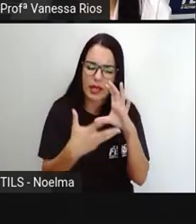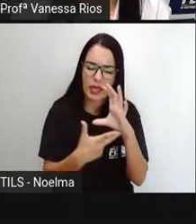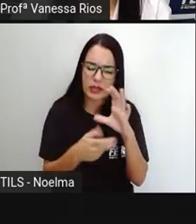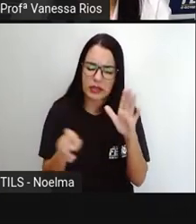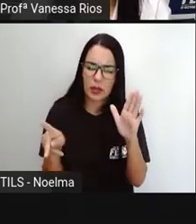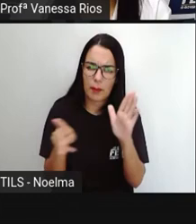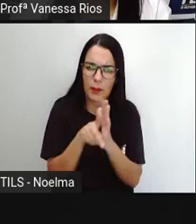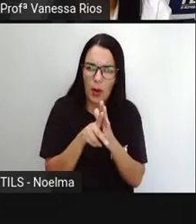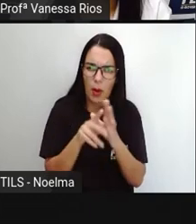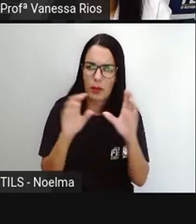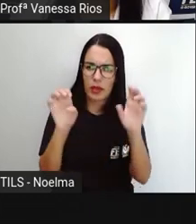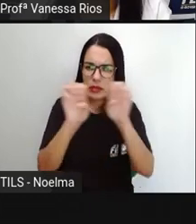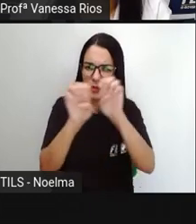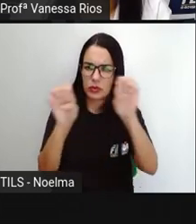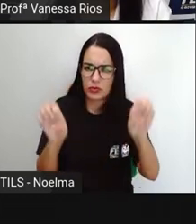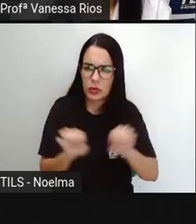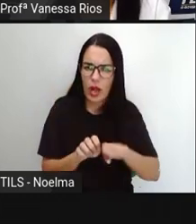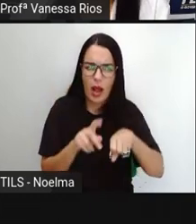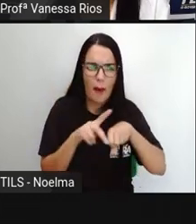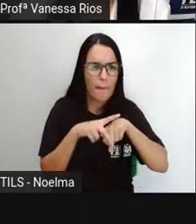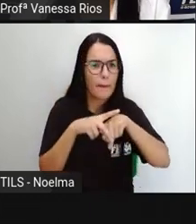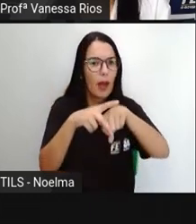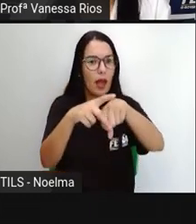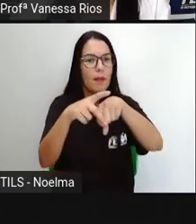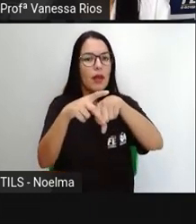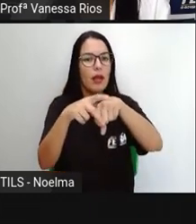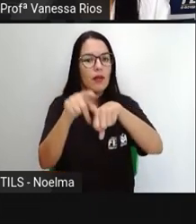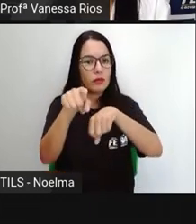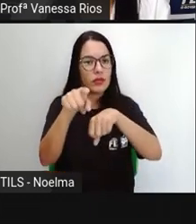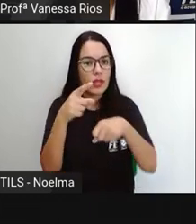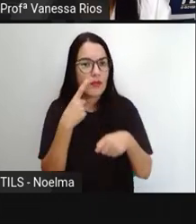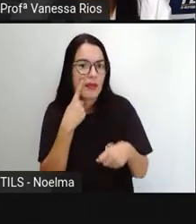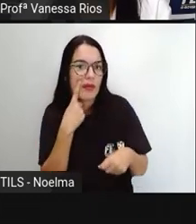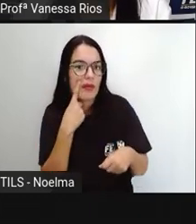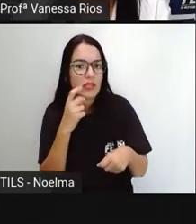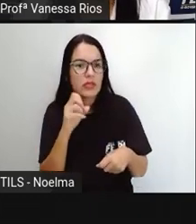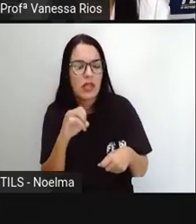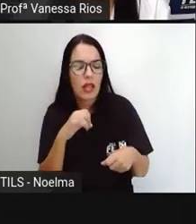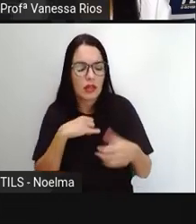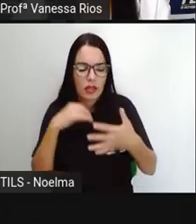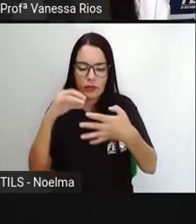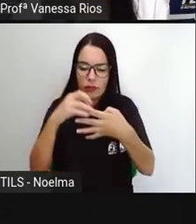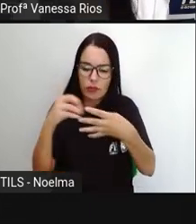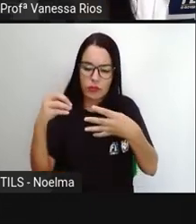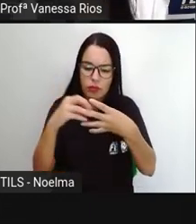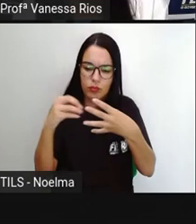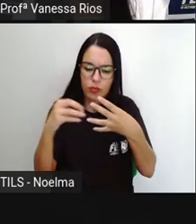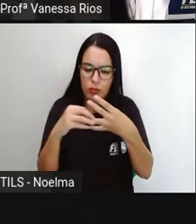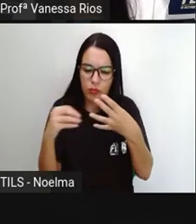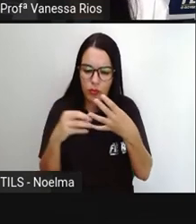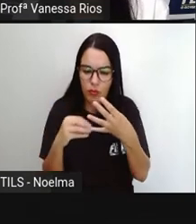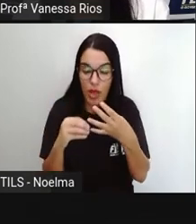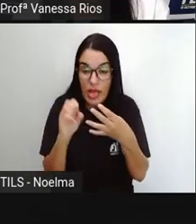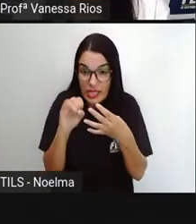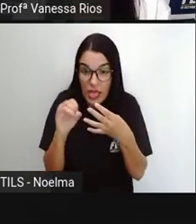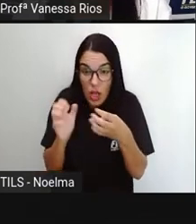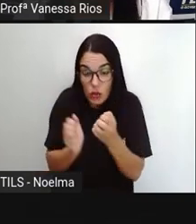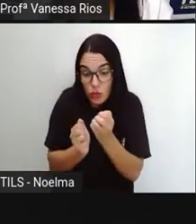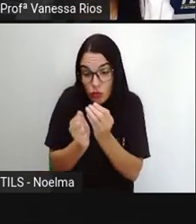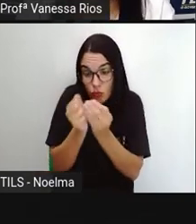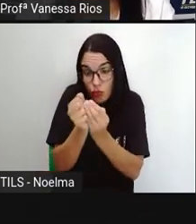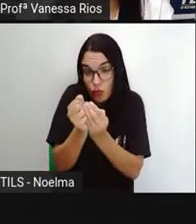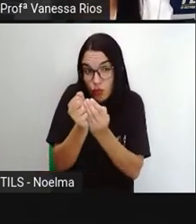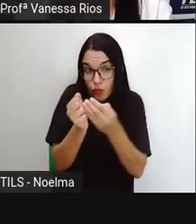estruturais do poema? Você percebeu que ele é formado por versos que juntos formam estrofes, não é?